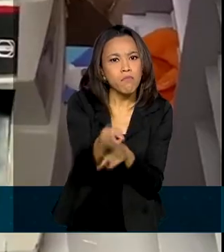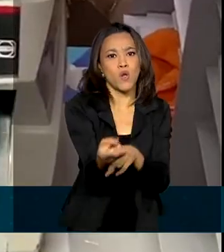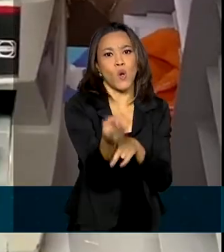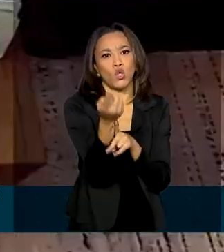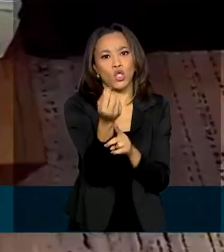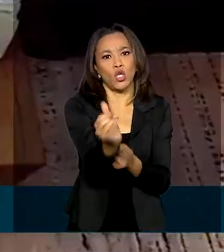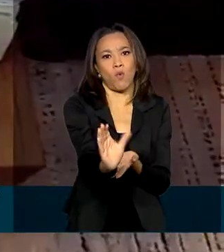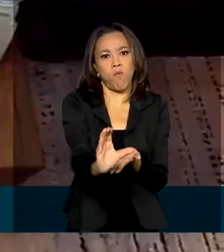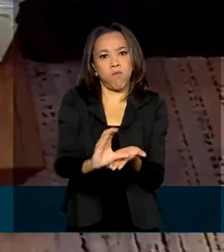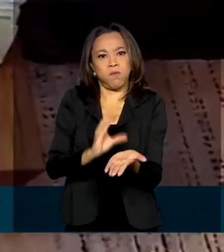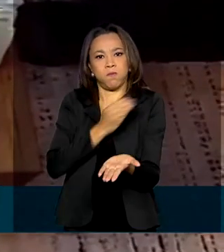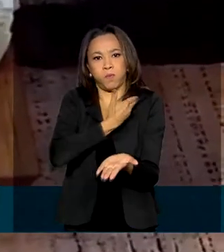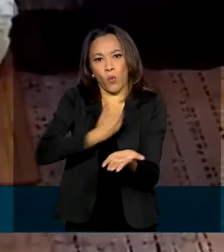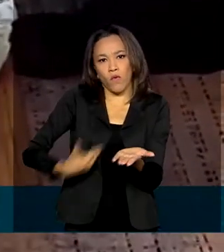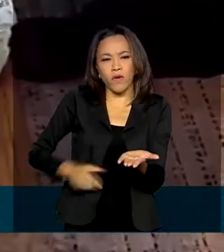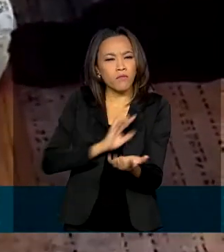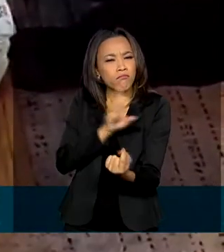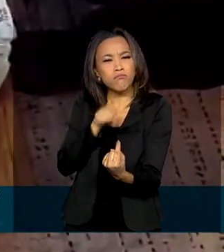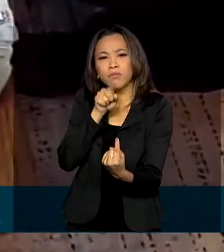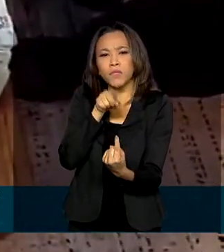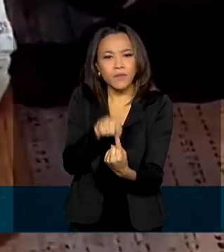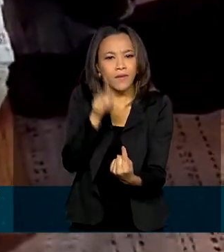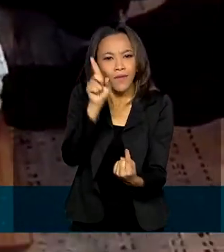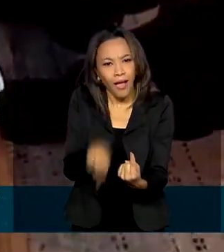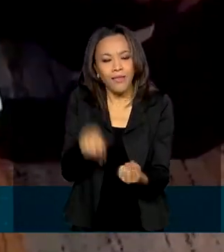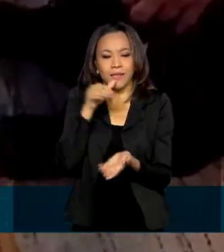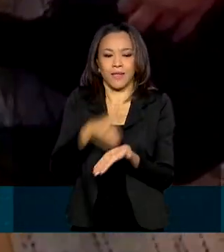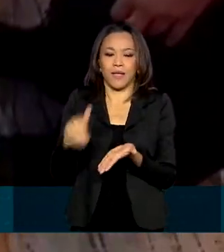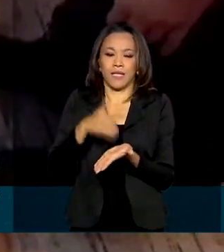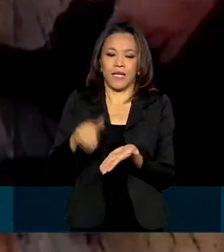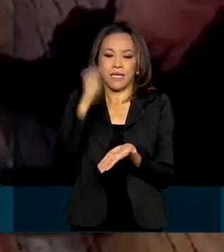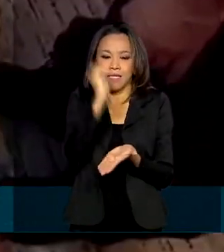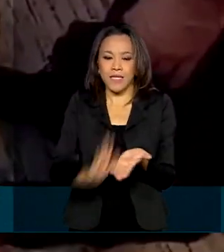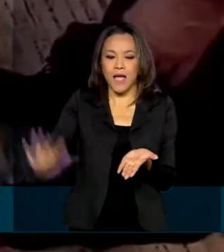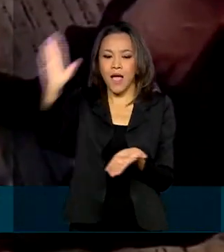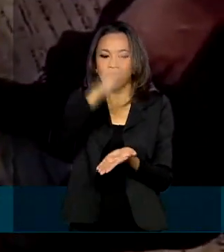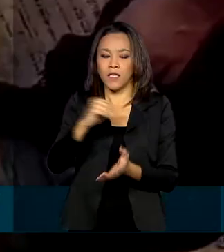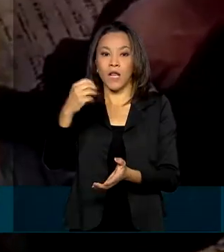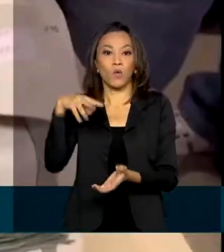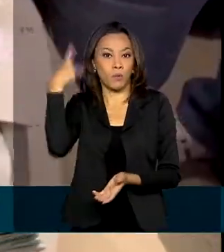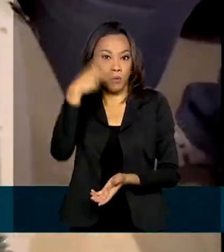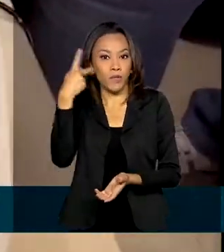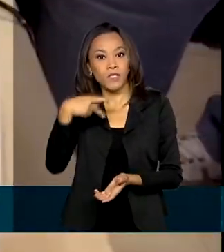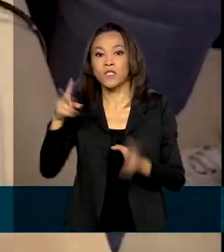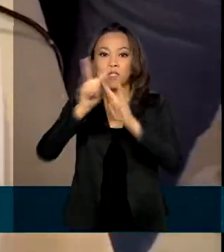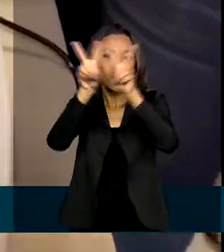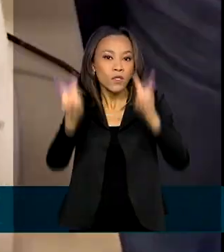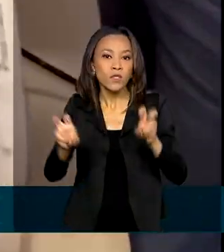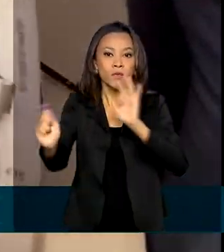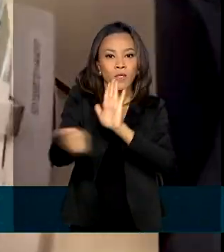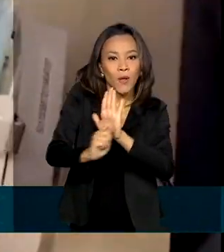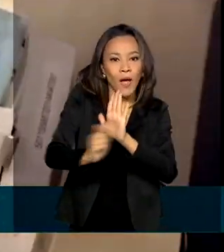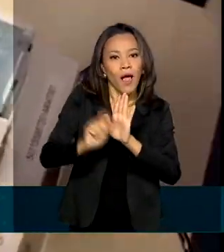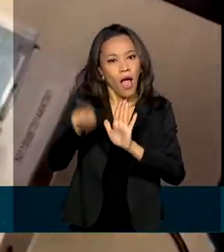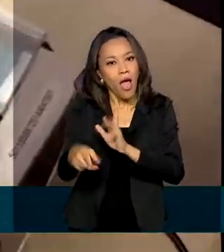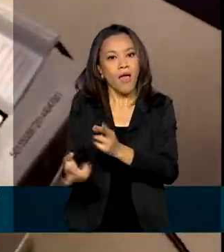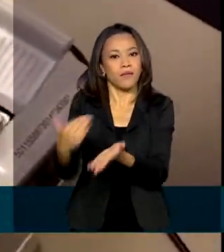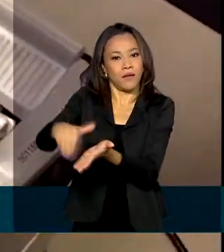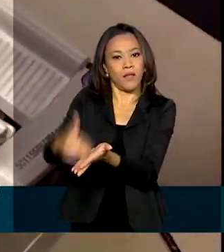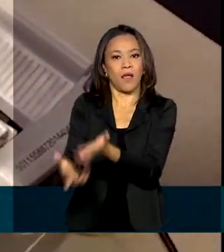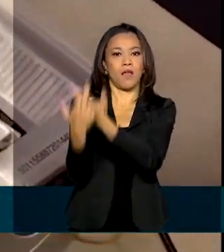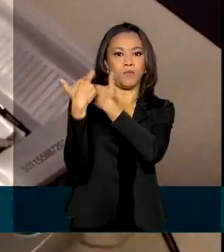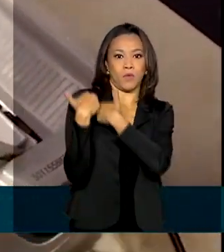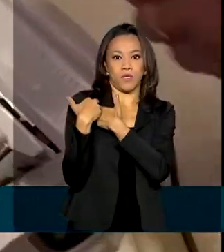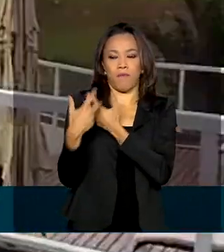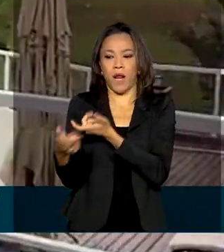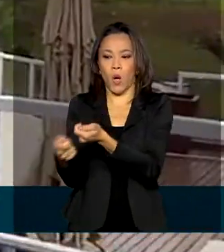cofres públicos. O objetivo da Secretaria Nacional de Política sobre Drogas, que se tornou a responsável por